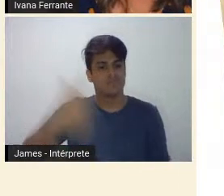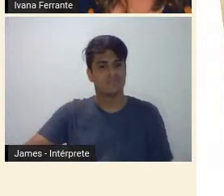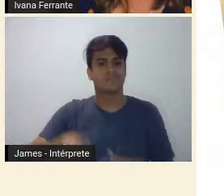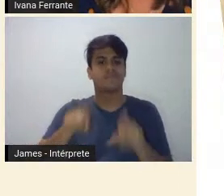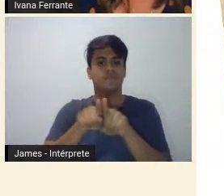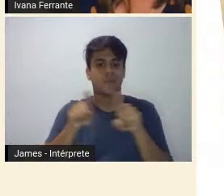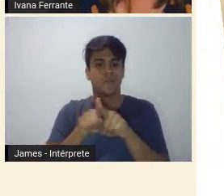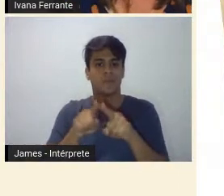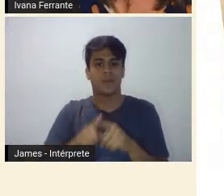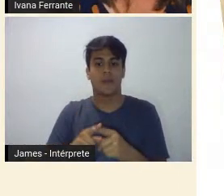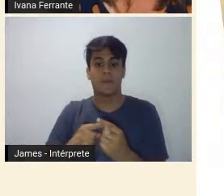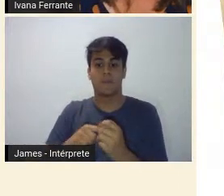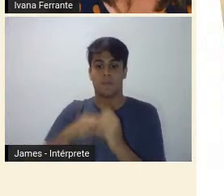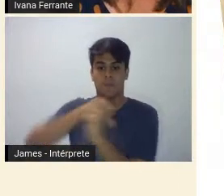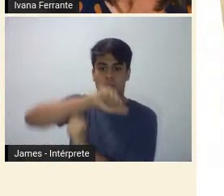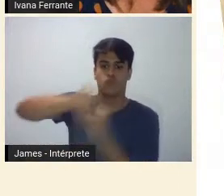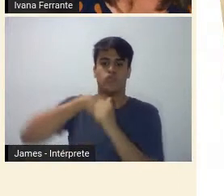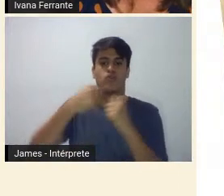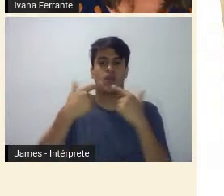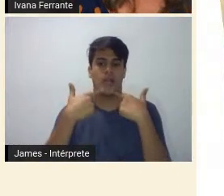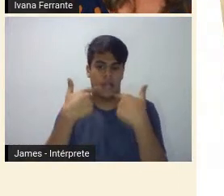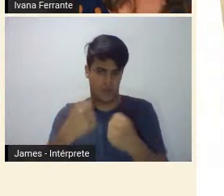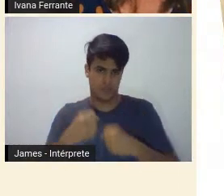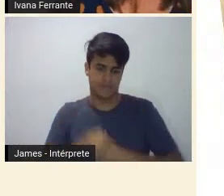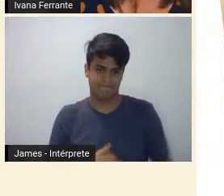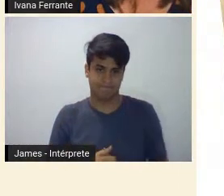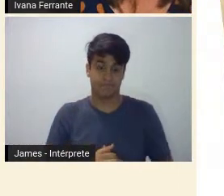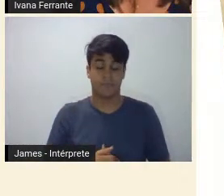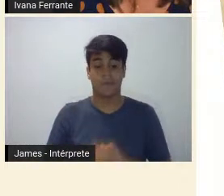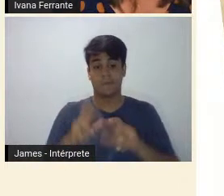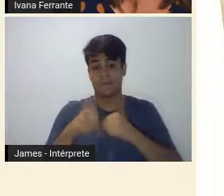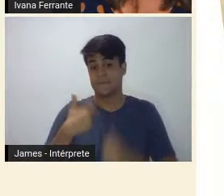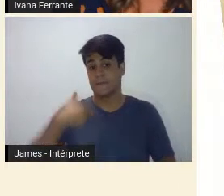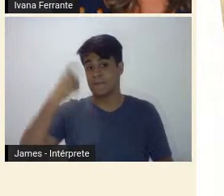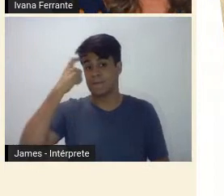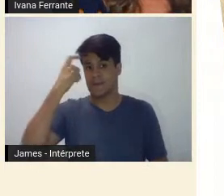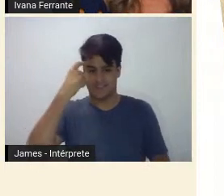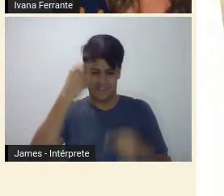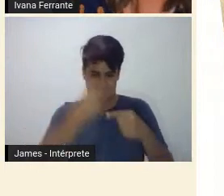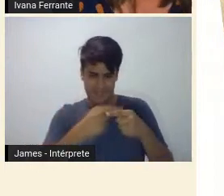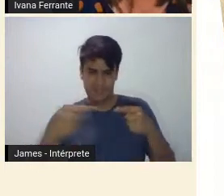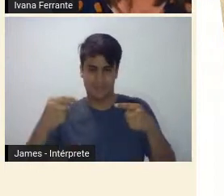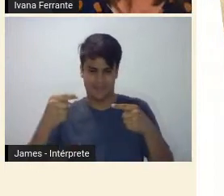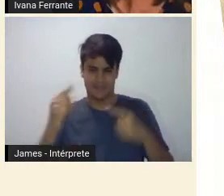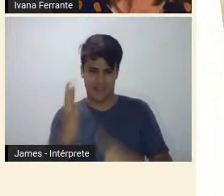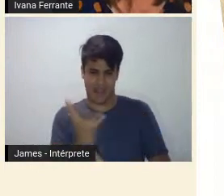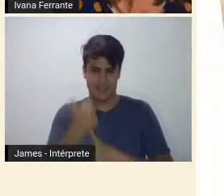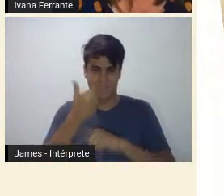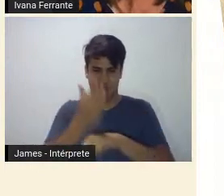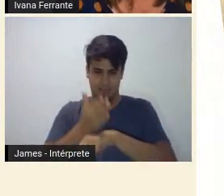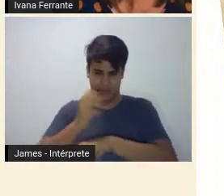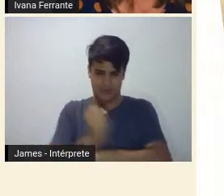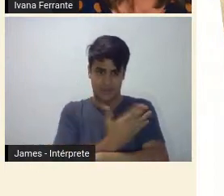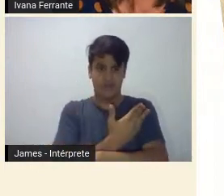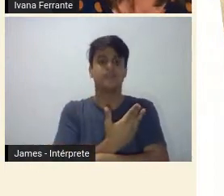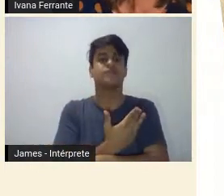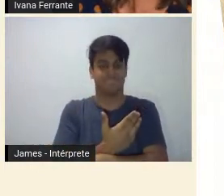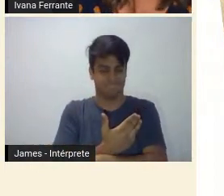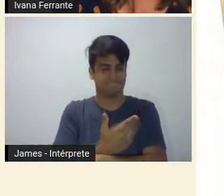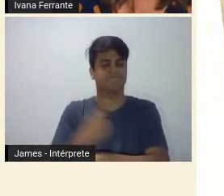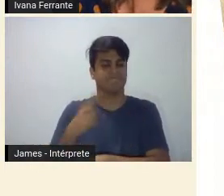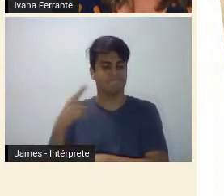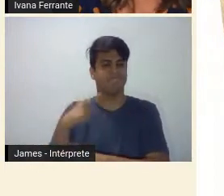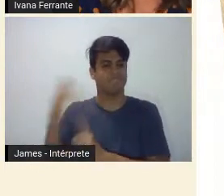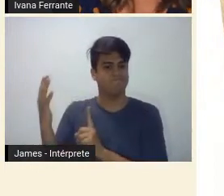as linguagens. Então, penso que a Semana de Arte Moderna foi muito tributária disso, porque se